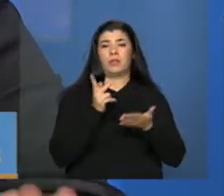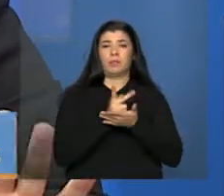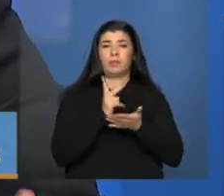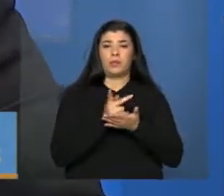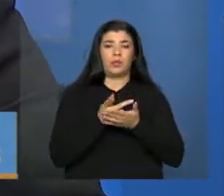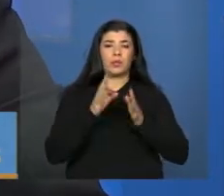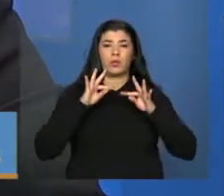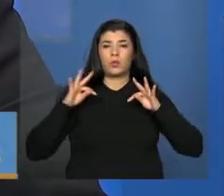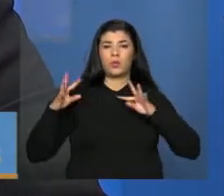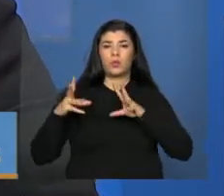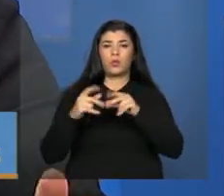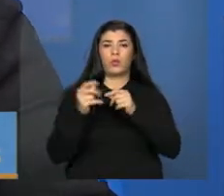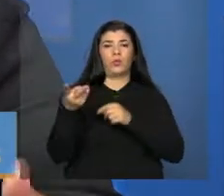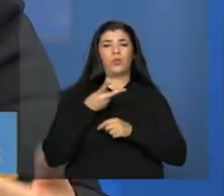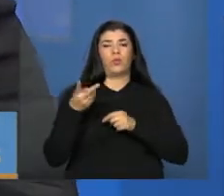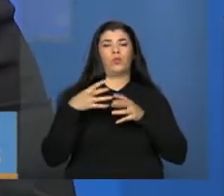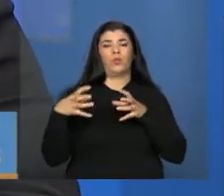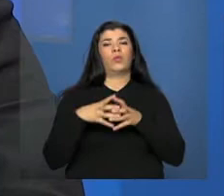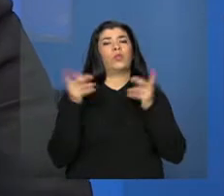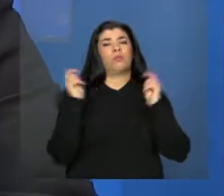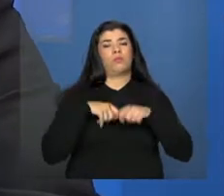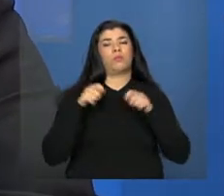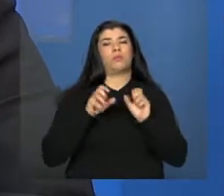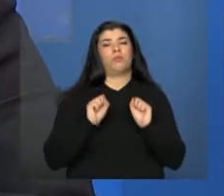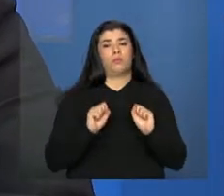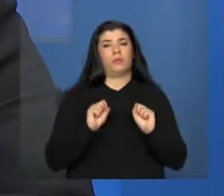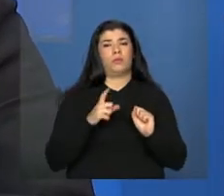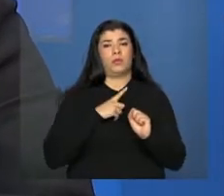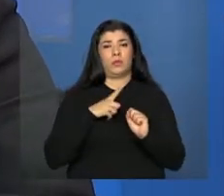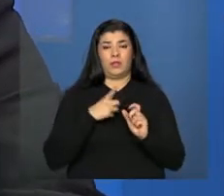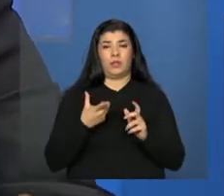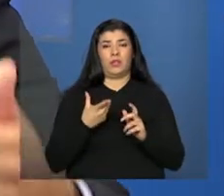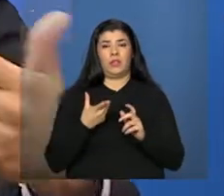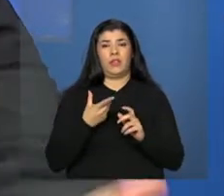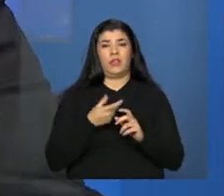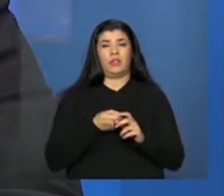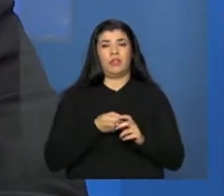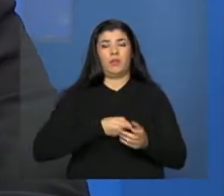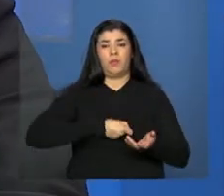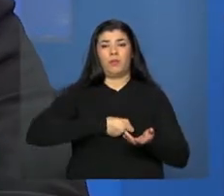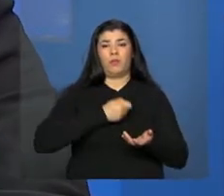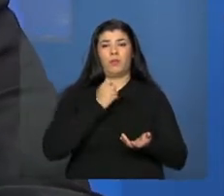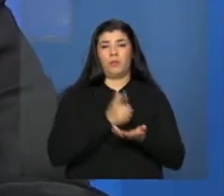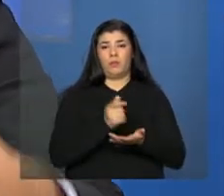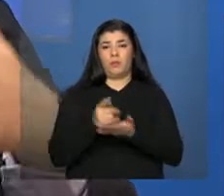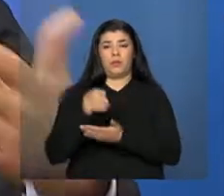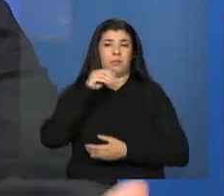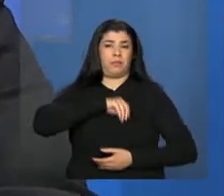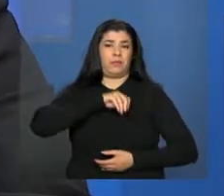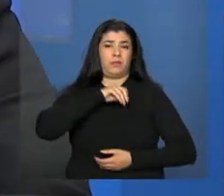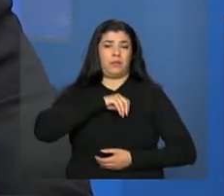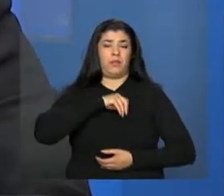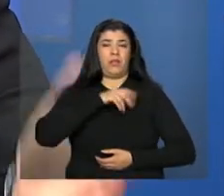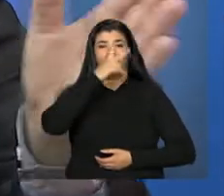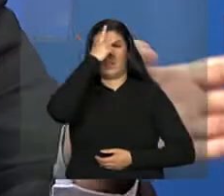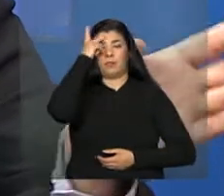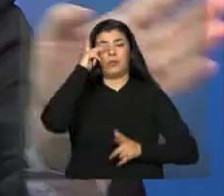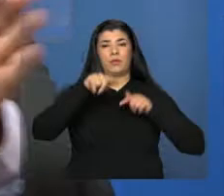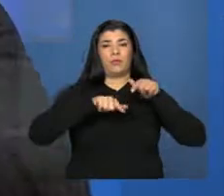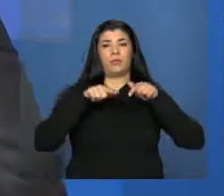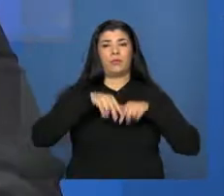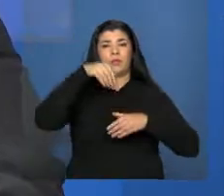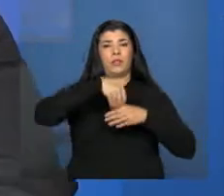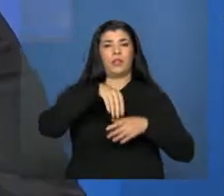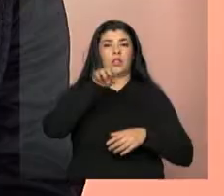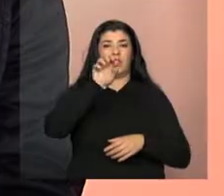todas, pacificado o entendimento que é possível, sim, você custear os salários dos trabalhadores do SUS, desde que